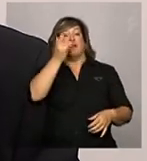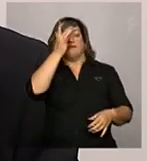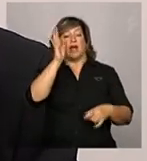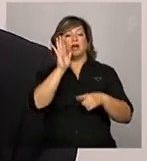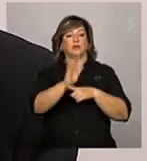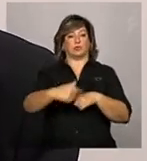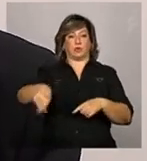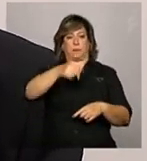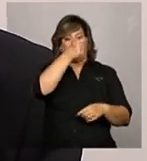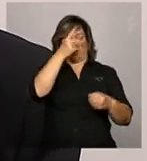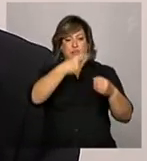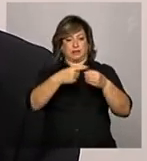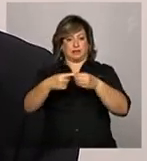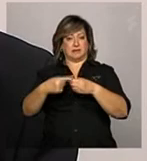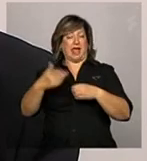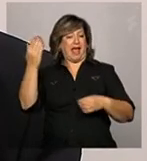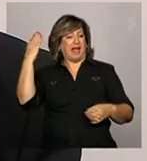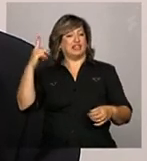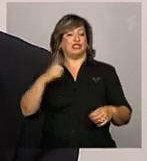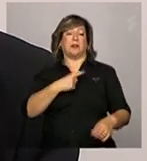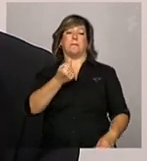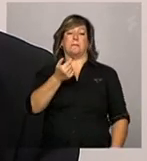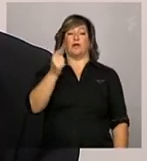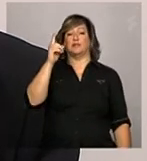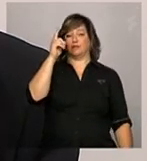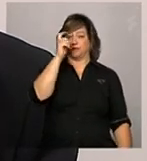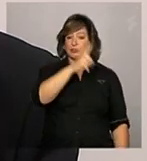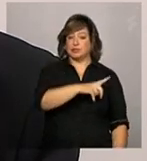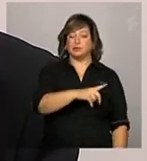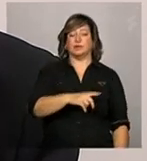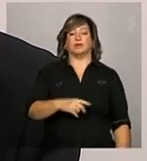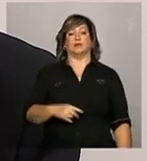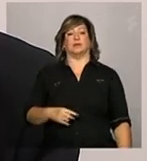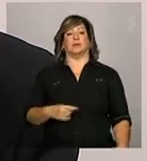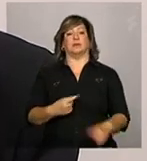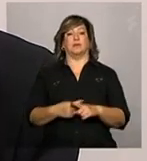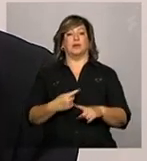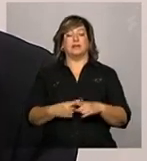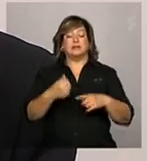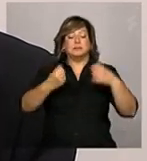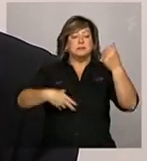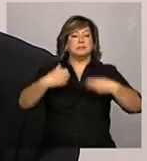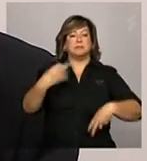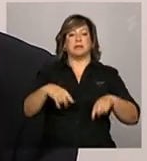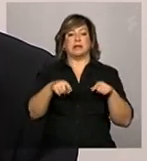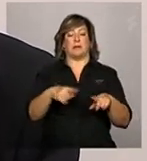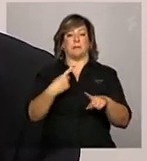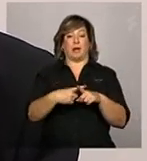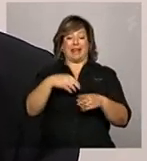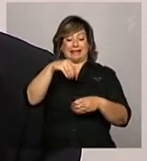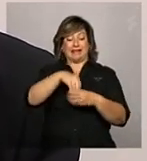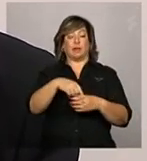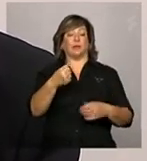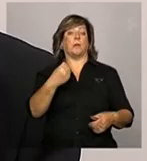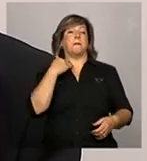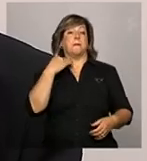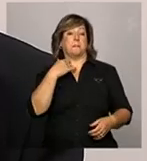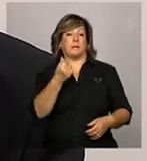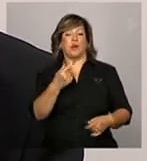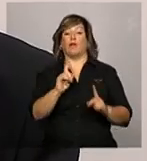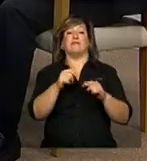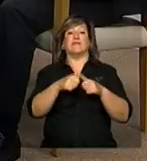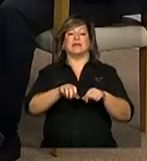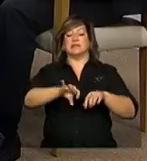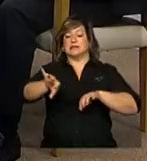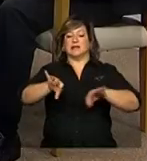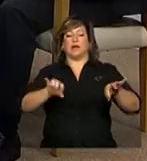e estados tinham um pouco de dificuldade em declarar isso, porque dentro da conta bancária não fica separadinho o